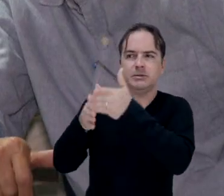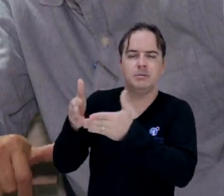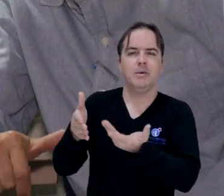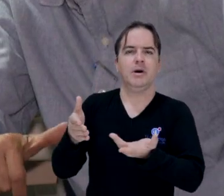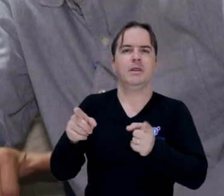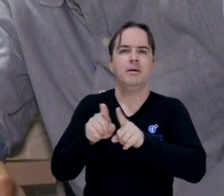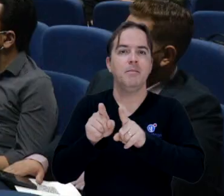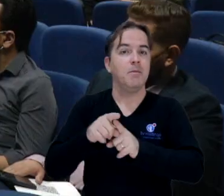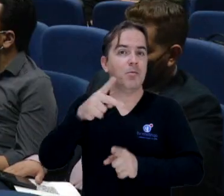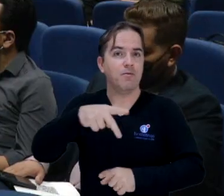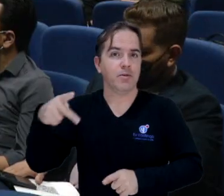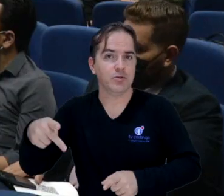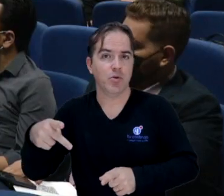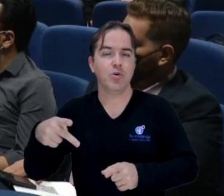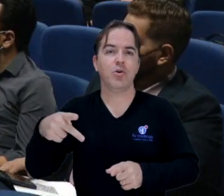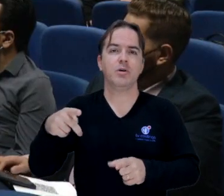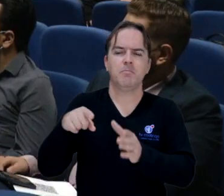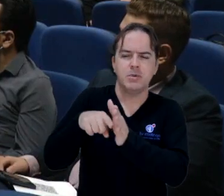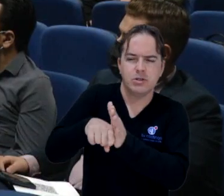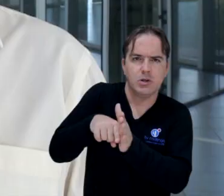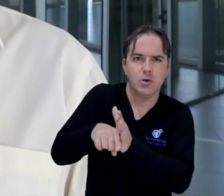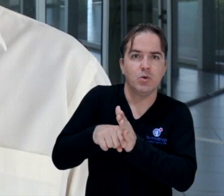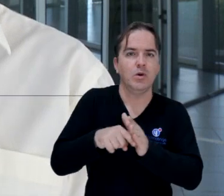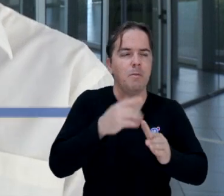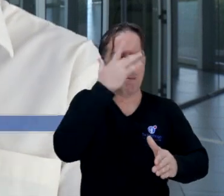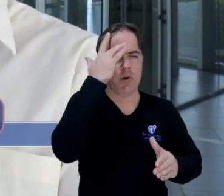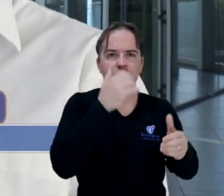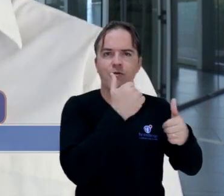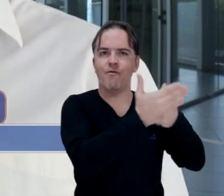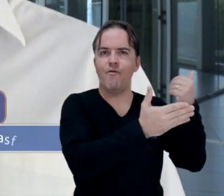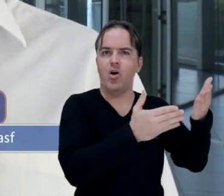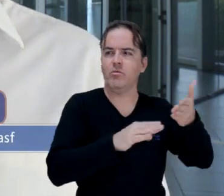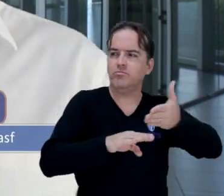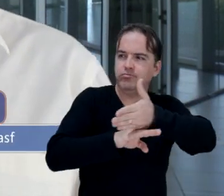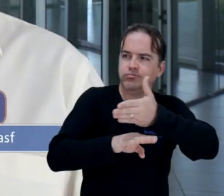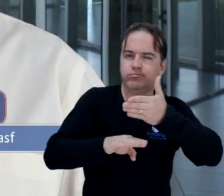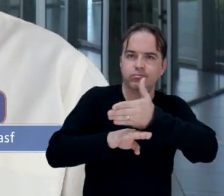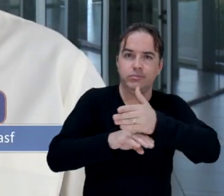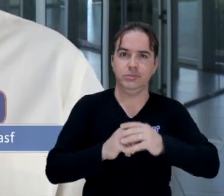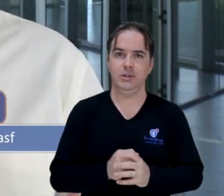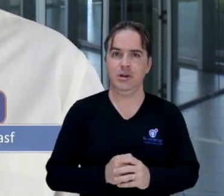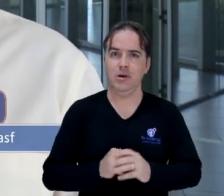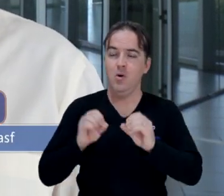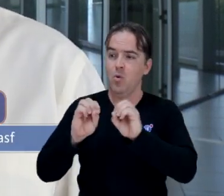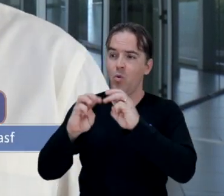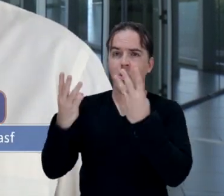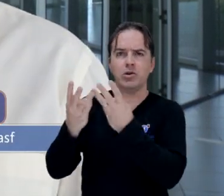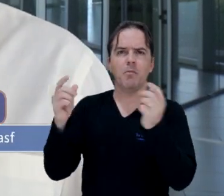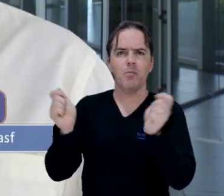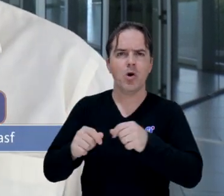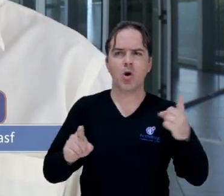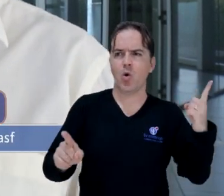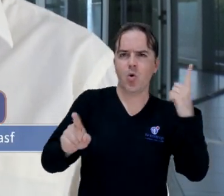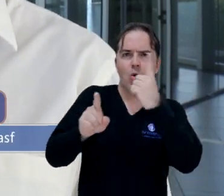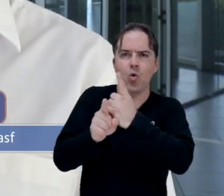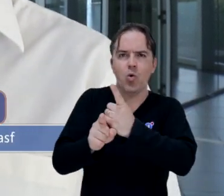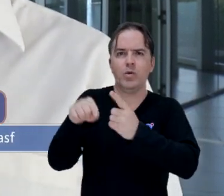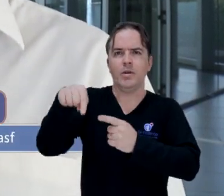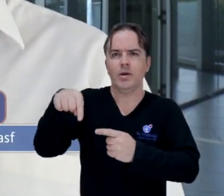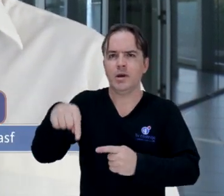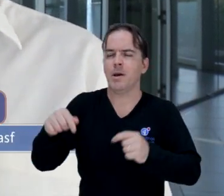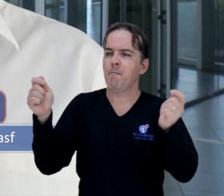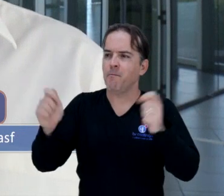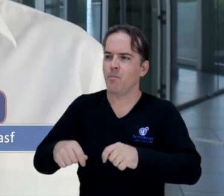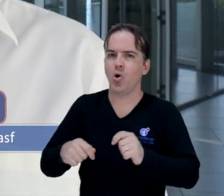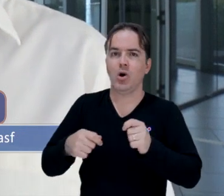professores, pesquisadores e público externo. Esse workshop vem justamente para fomentar esse encontro e possibilitar que